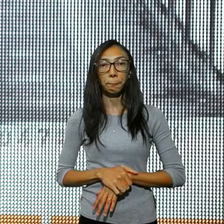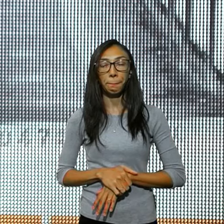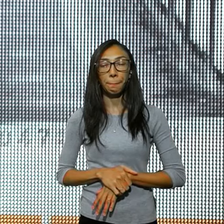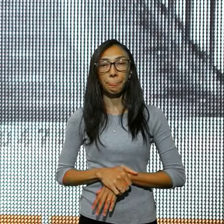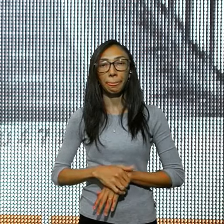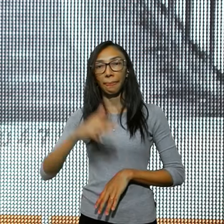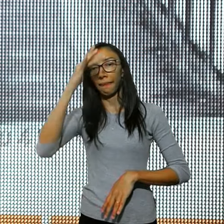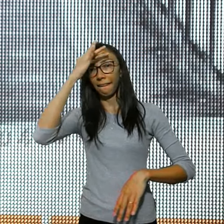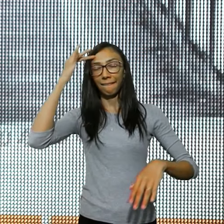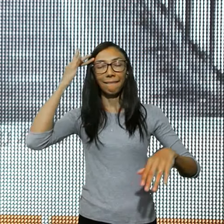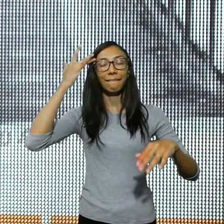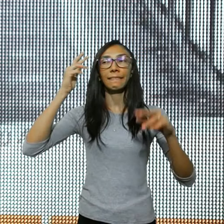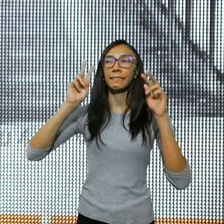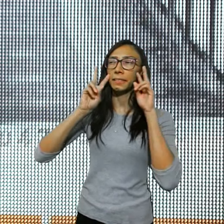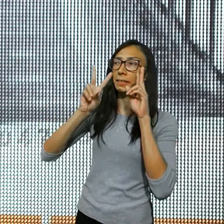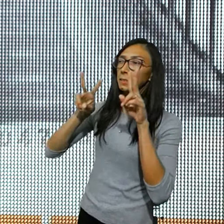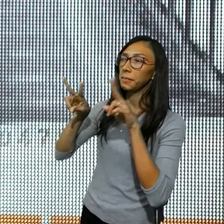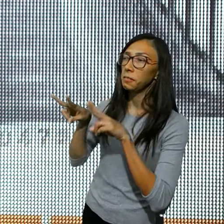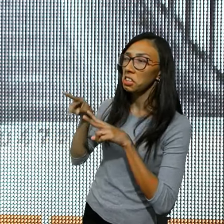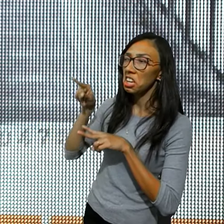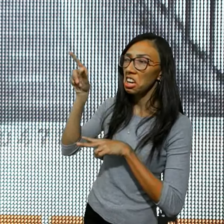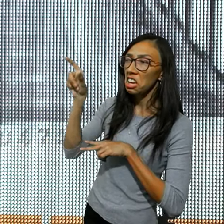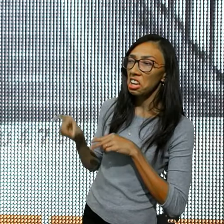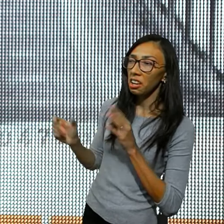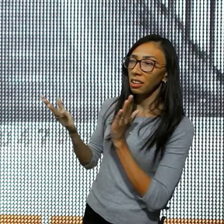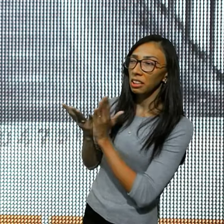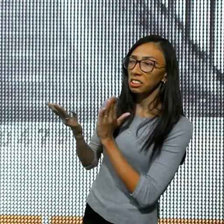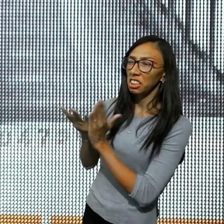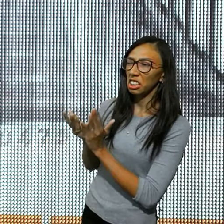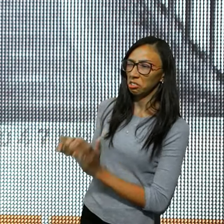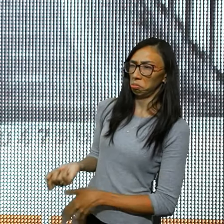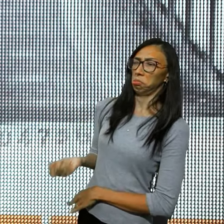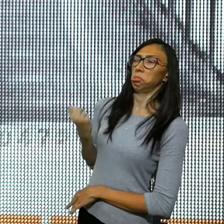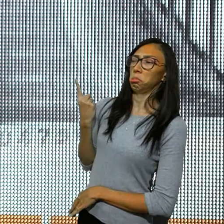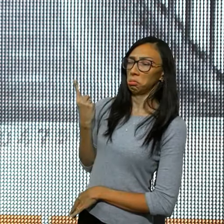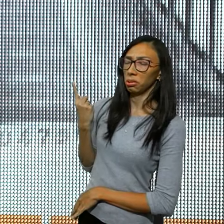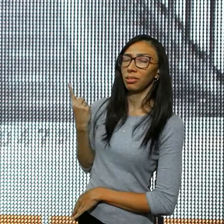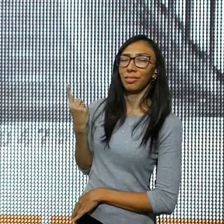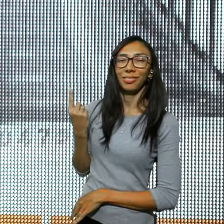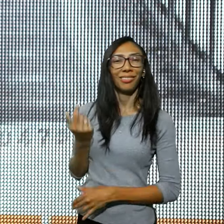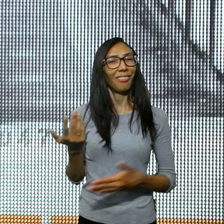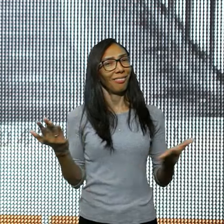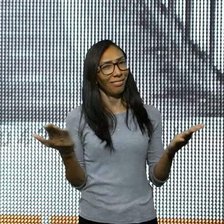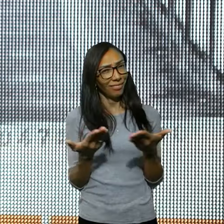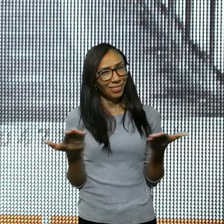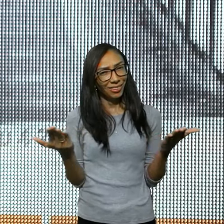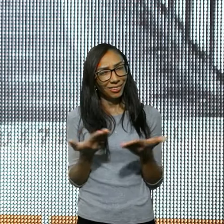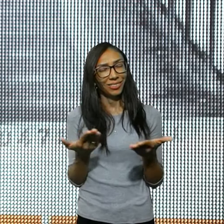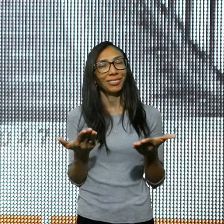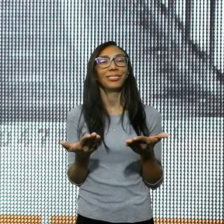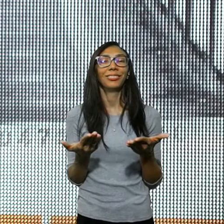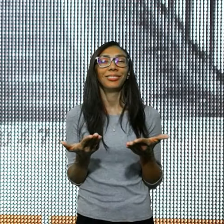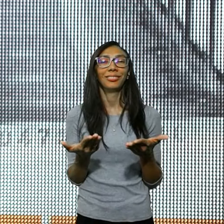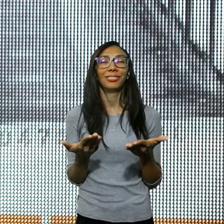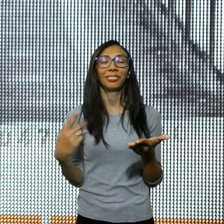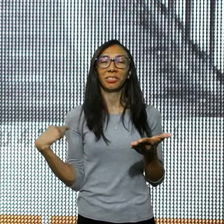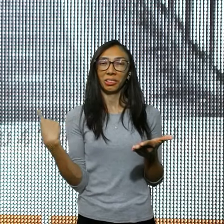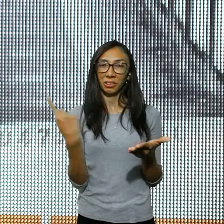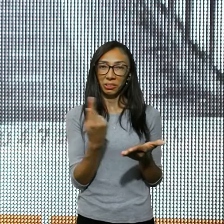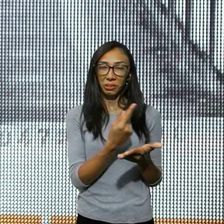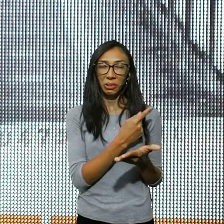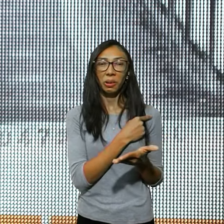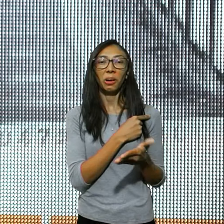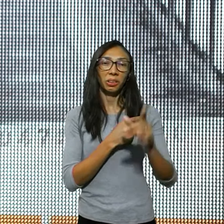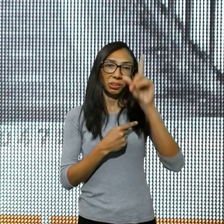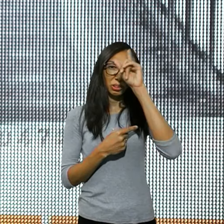as pessoas olhavam, para os cristãos, como se fossem, pessoas estranhas, não é mesmo, mas hoje, mesmo andando, nos corredores, dos